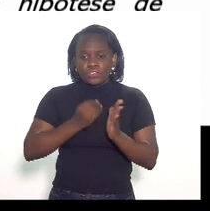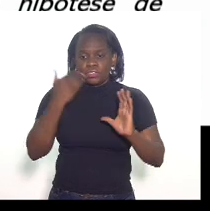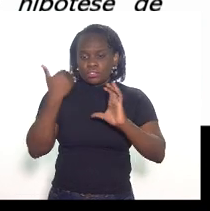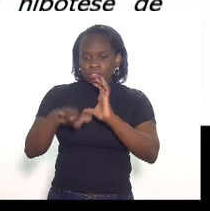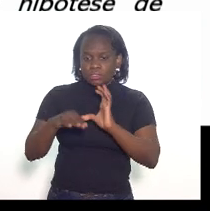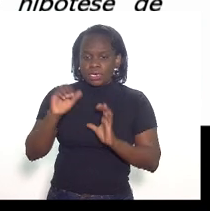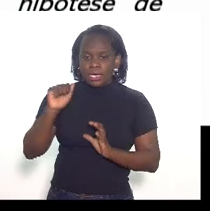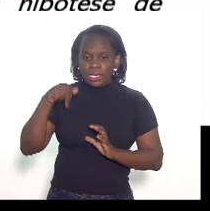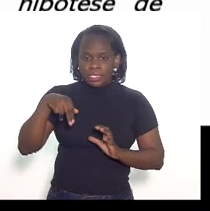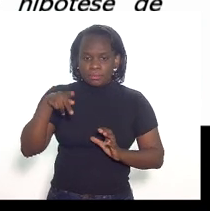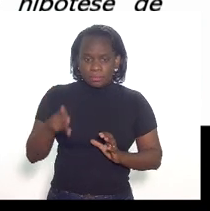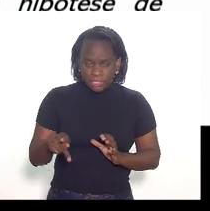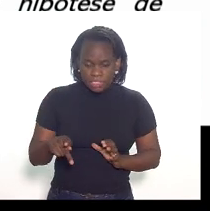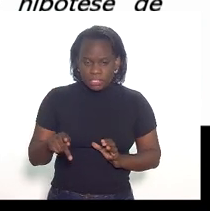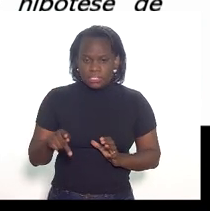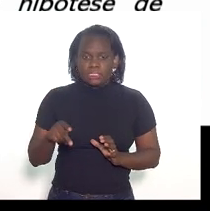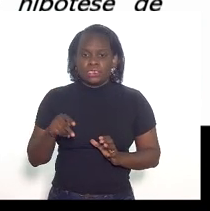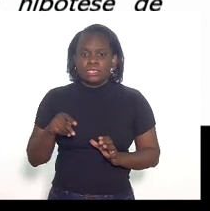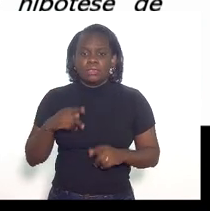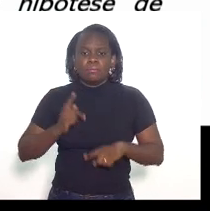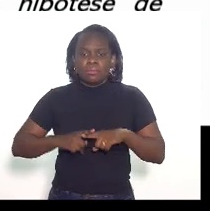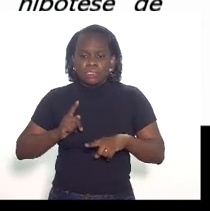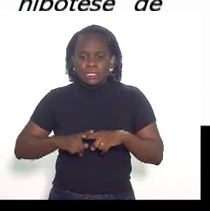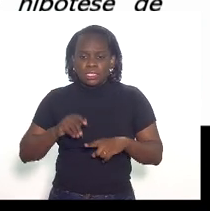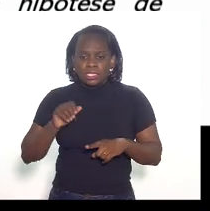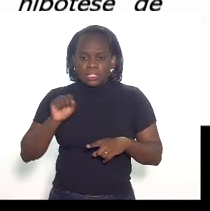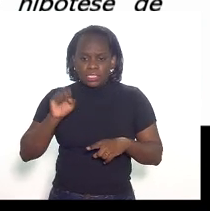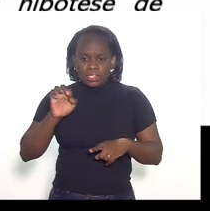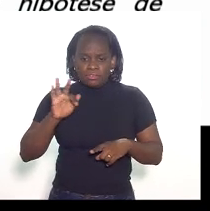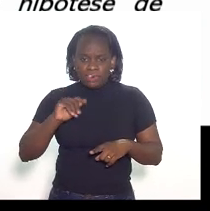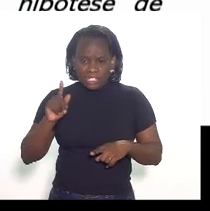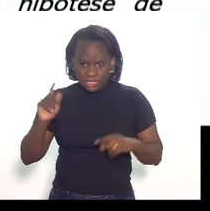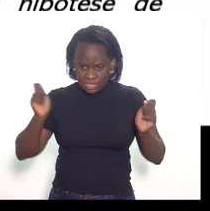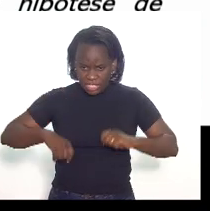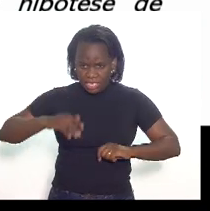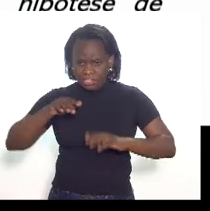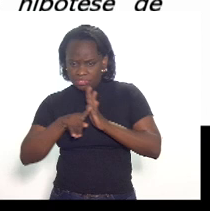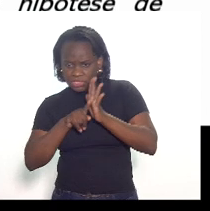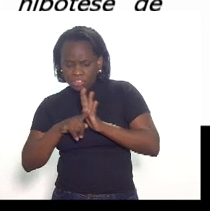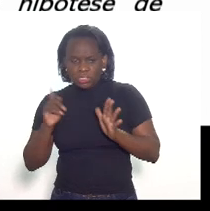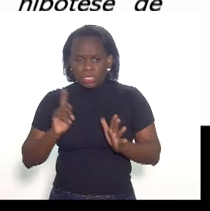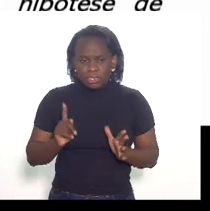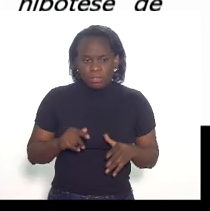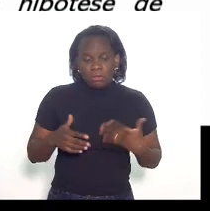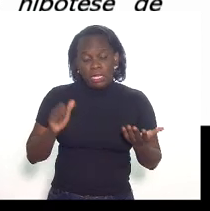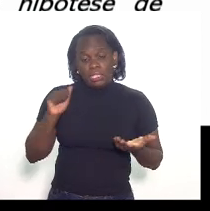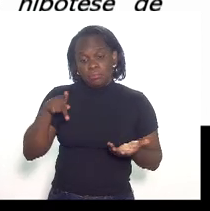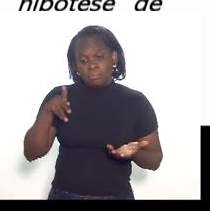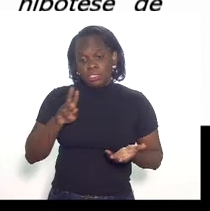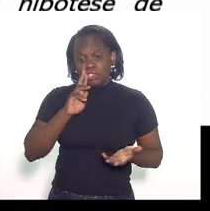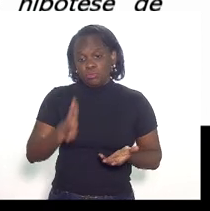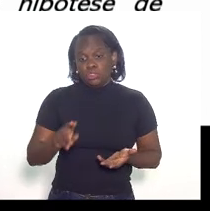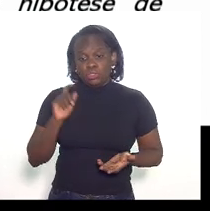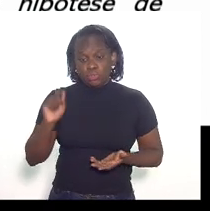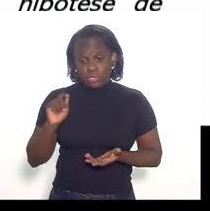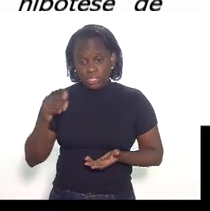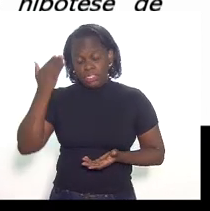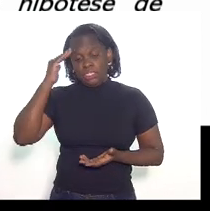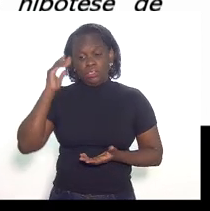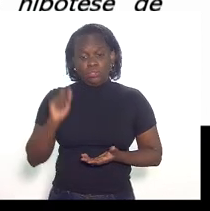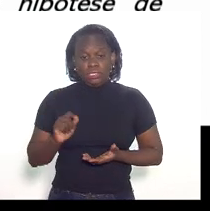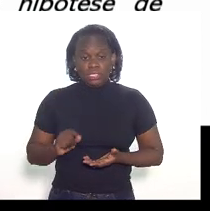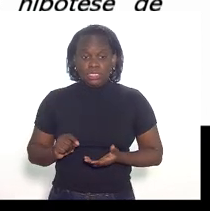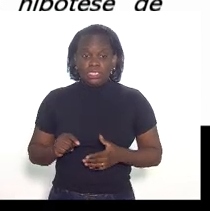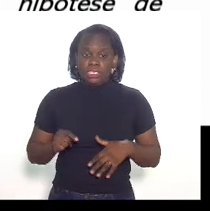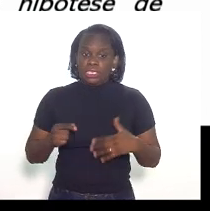ANP para indagar para a ANP se a Cefaz tinha competência para fiscalizar e a ANP respondeu com o seguinte entendimento